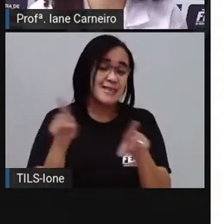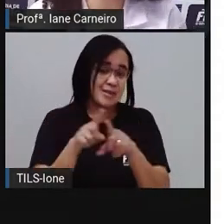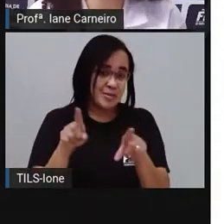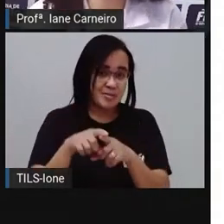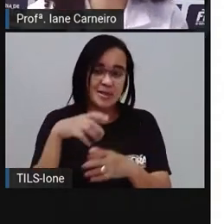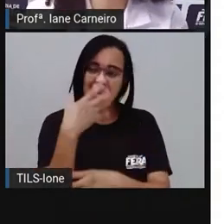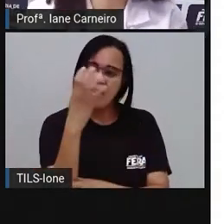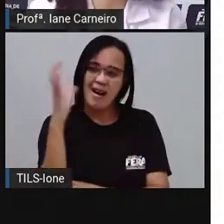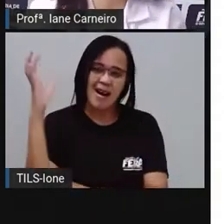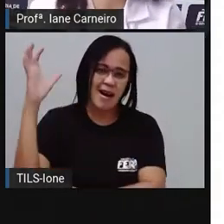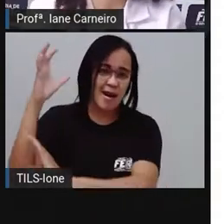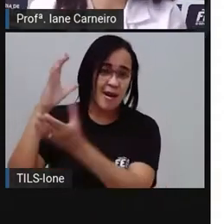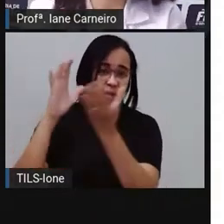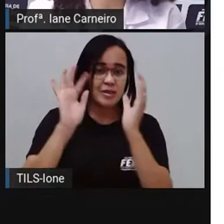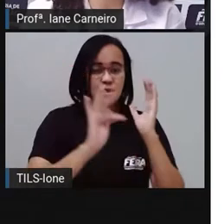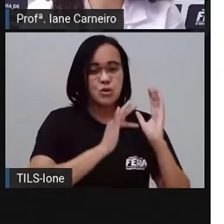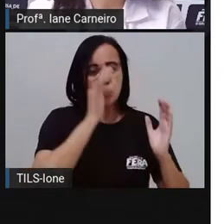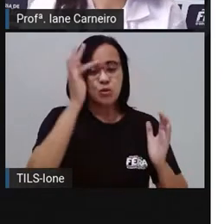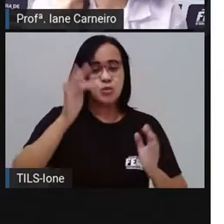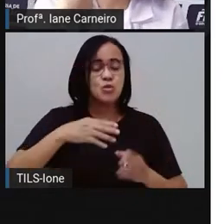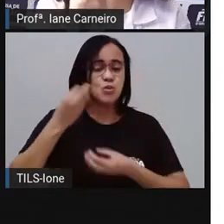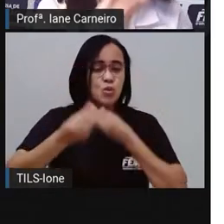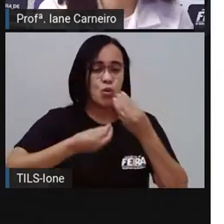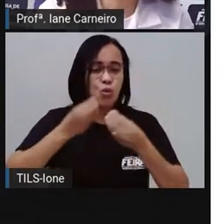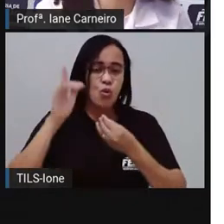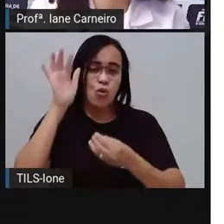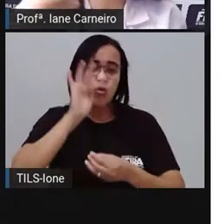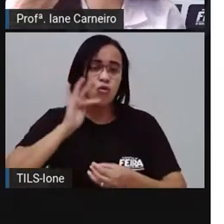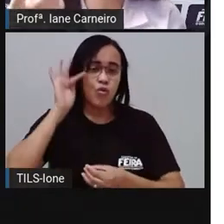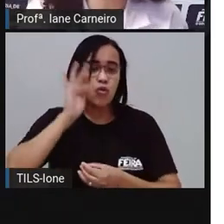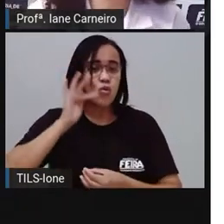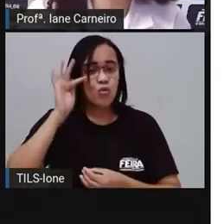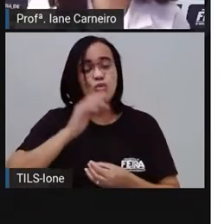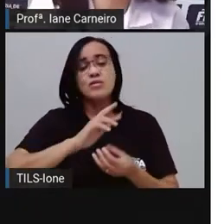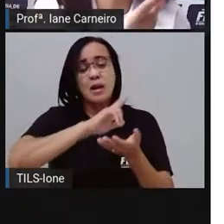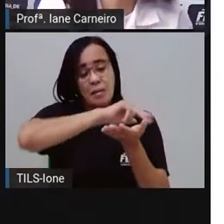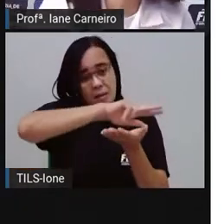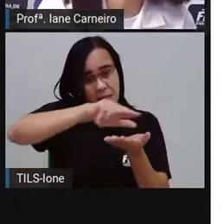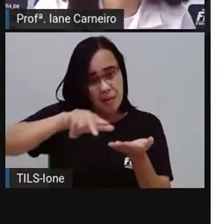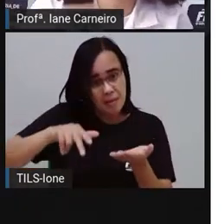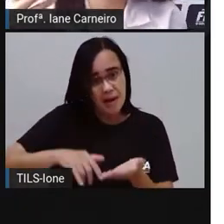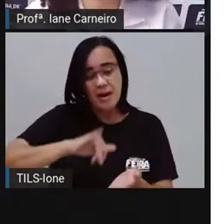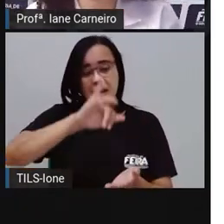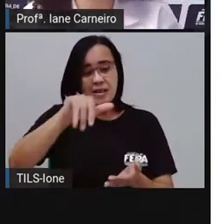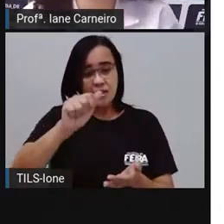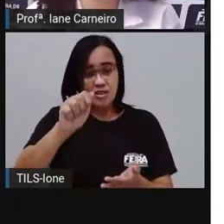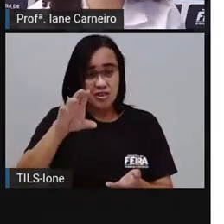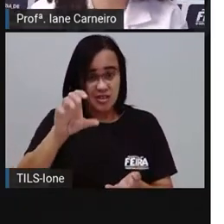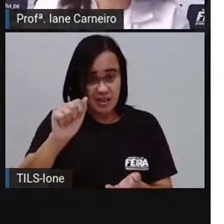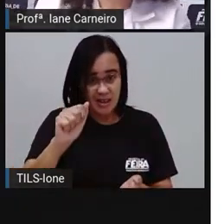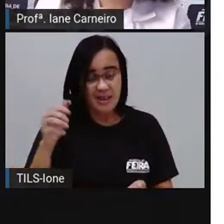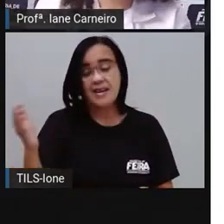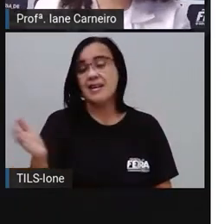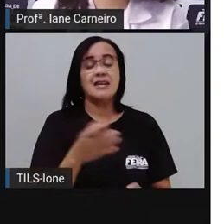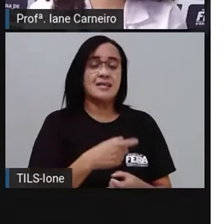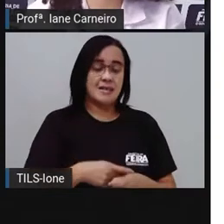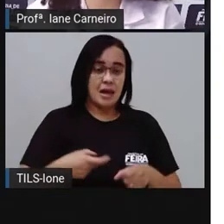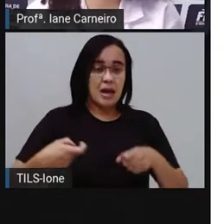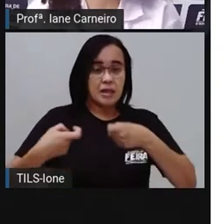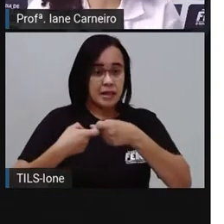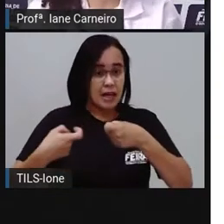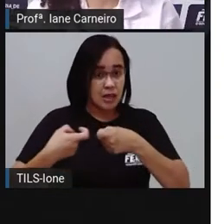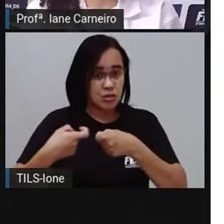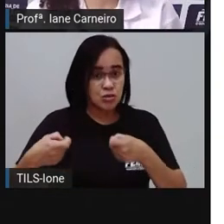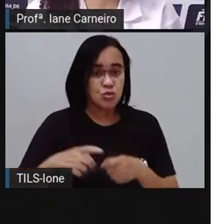que a gente encontra aqui na região do Nordeste, como jaca, caju, umbu, cajá, né? Nós vimos